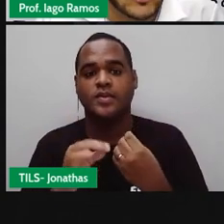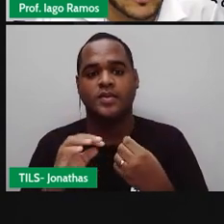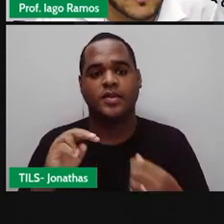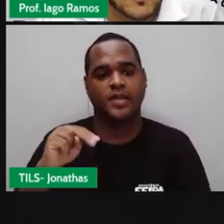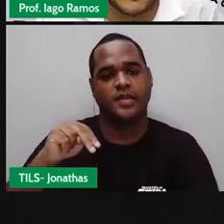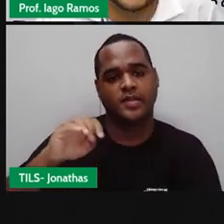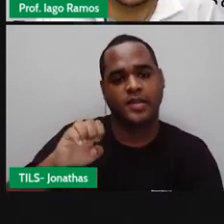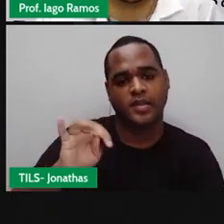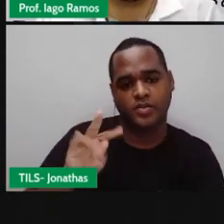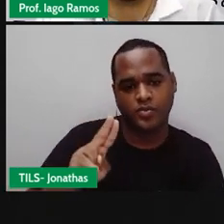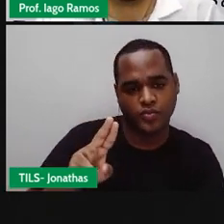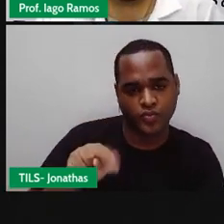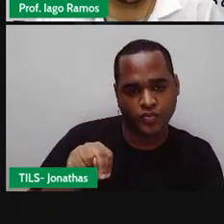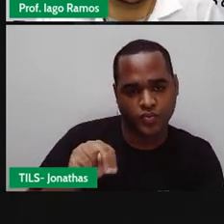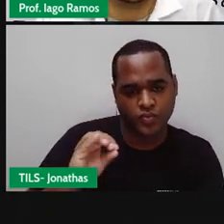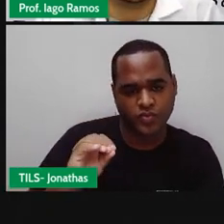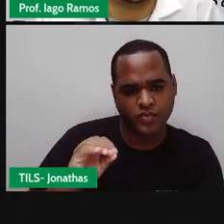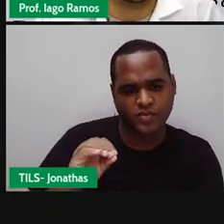Netuno.